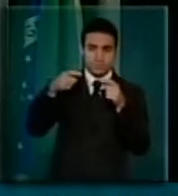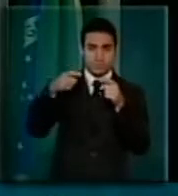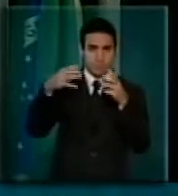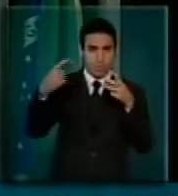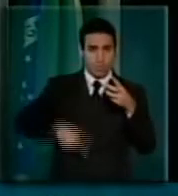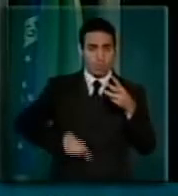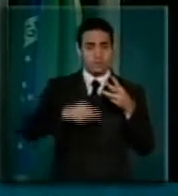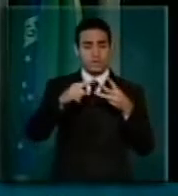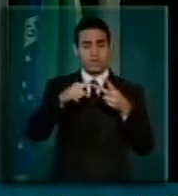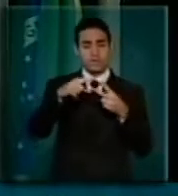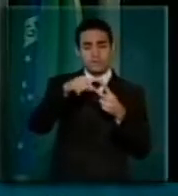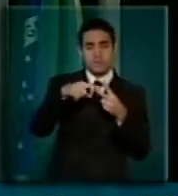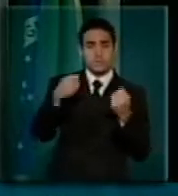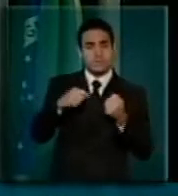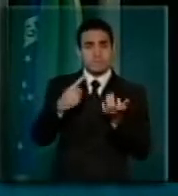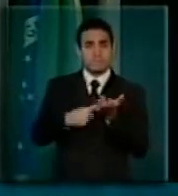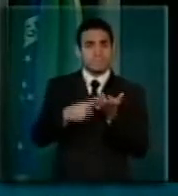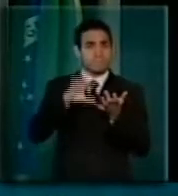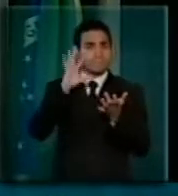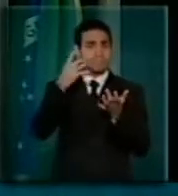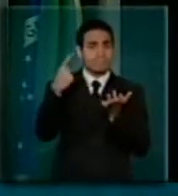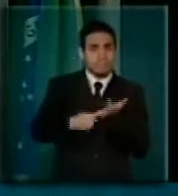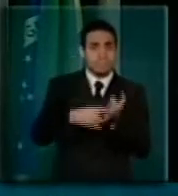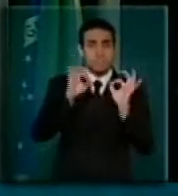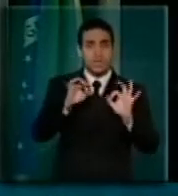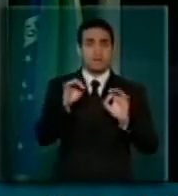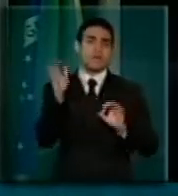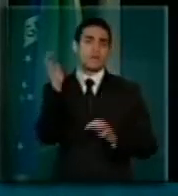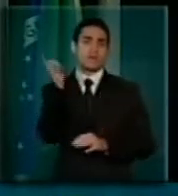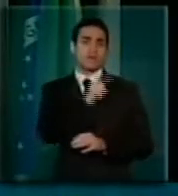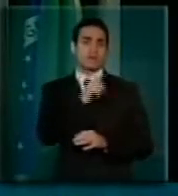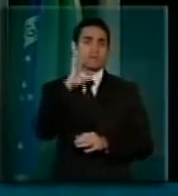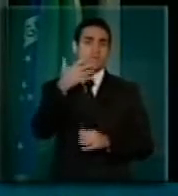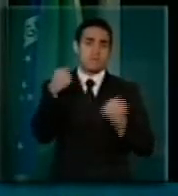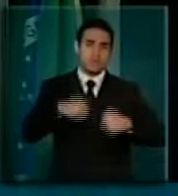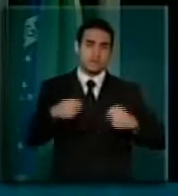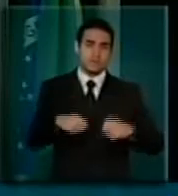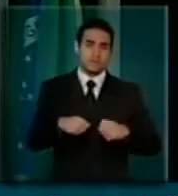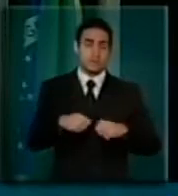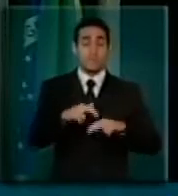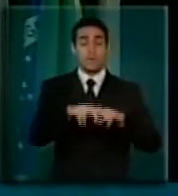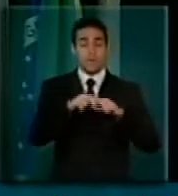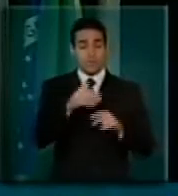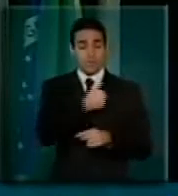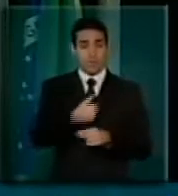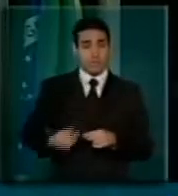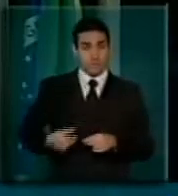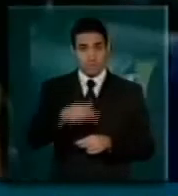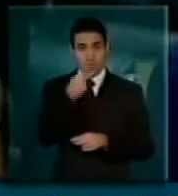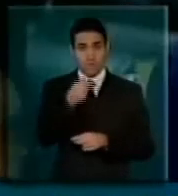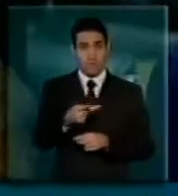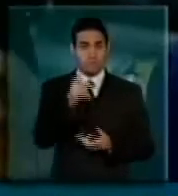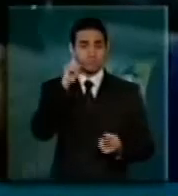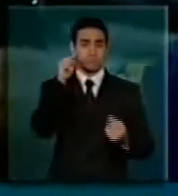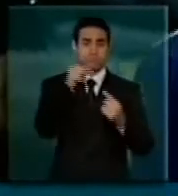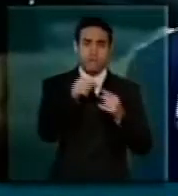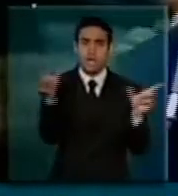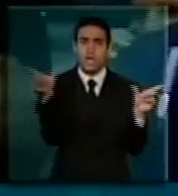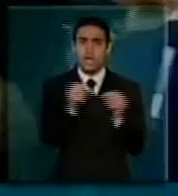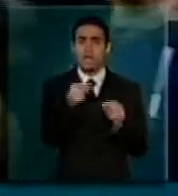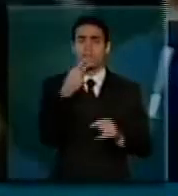para que nós pudéssemos resolver esta questão. O governo declarou de forma muito objetiva que tem